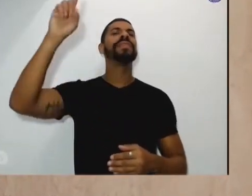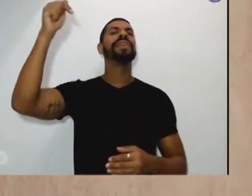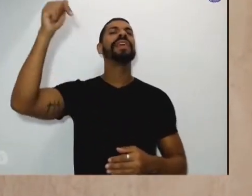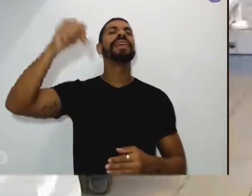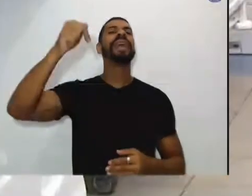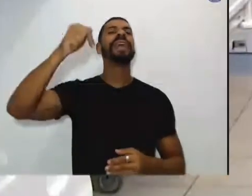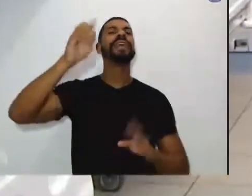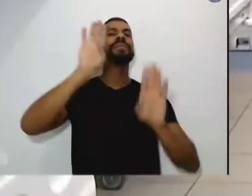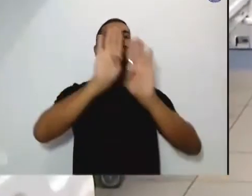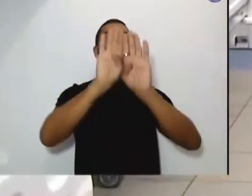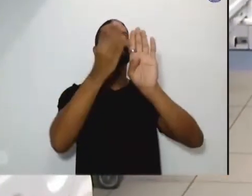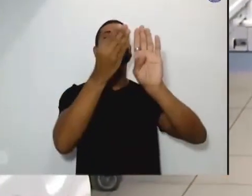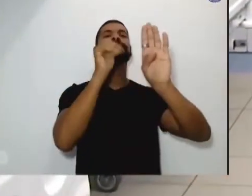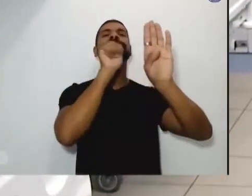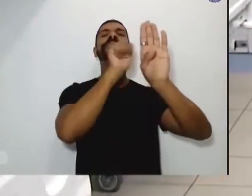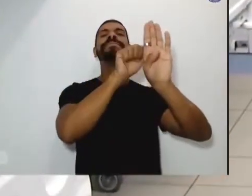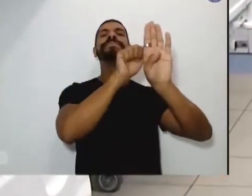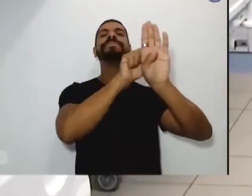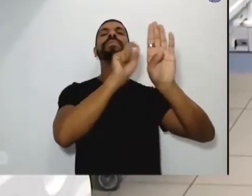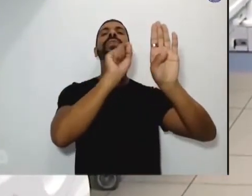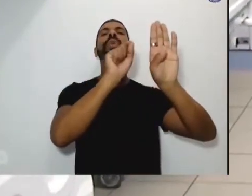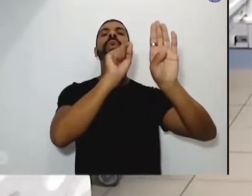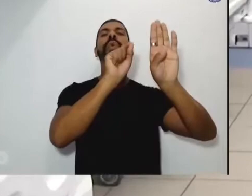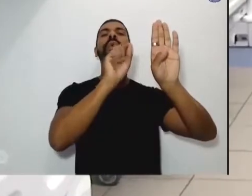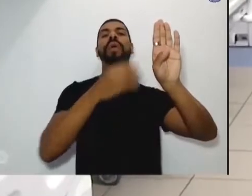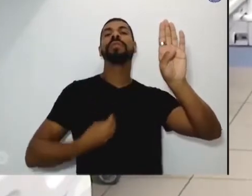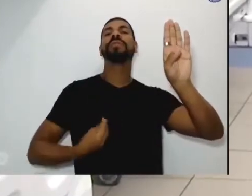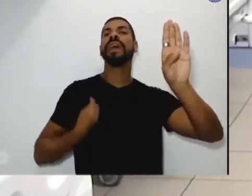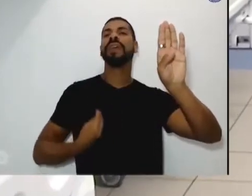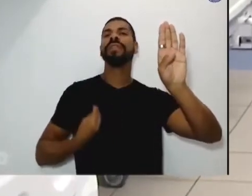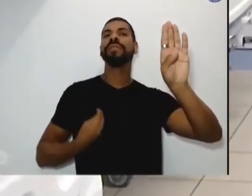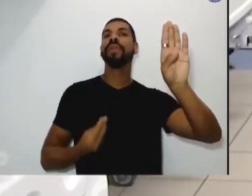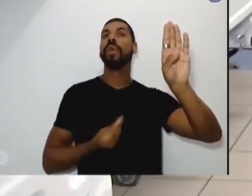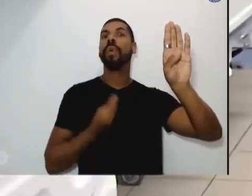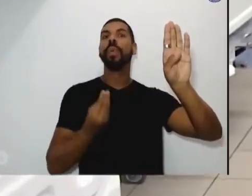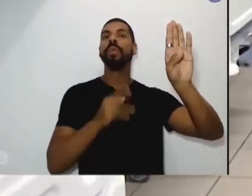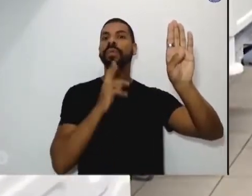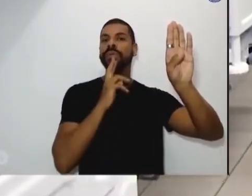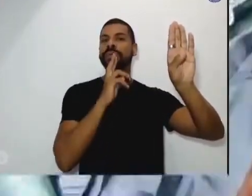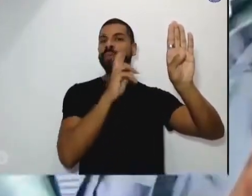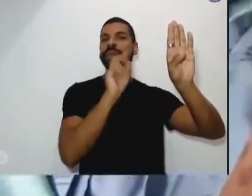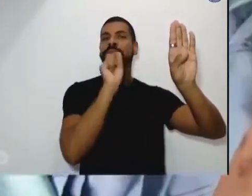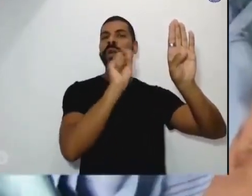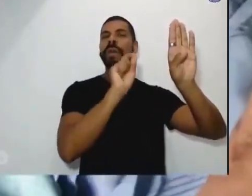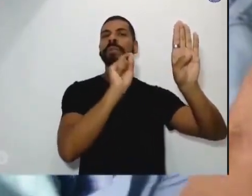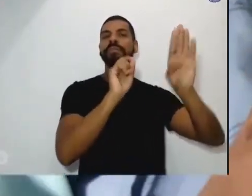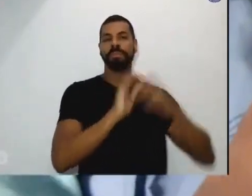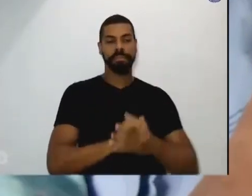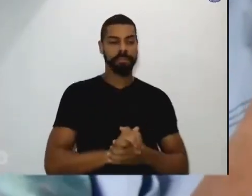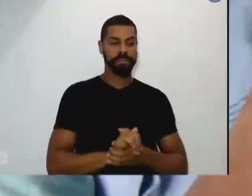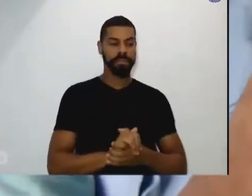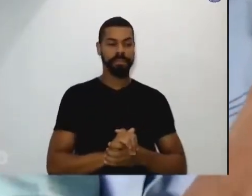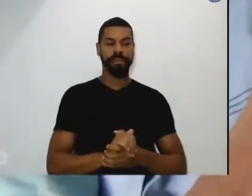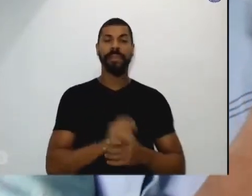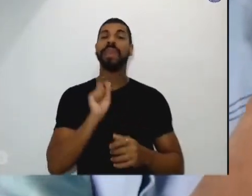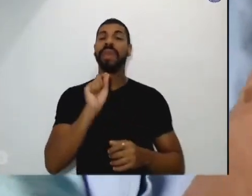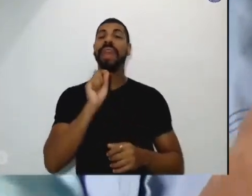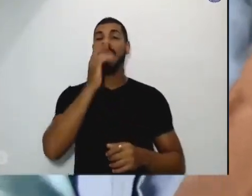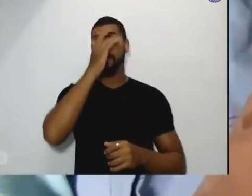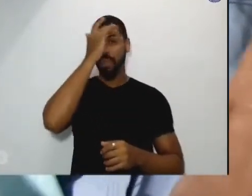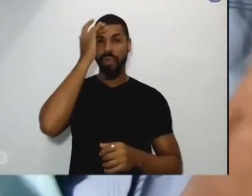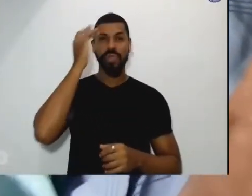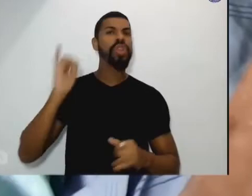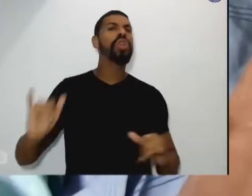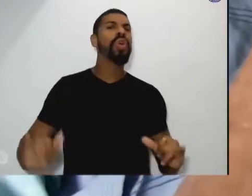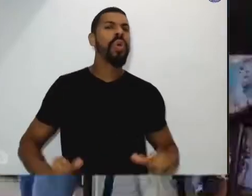recebido? A melhor resposta a essa pergunta é a atitude dos bons samaritanos diante do sofrimento de tantos irmãos e irmãs,